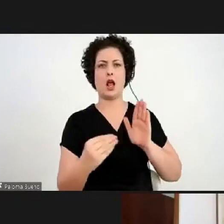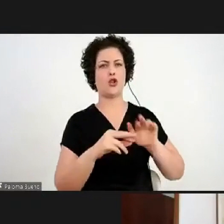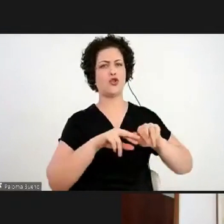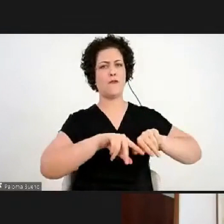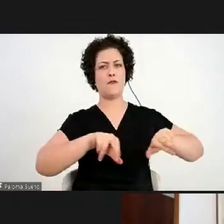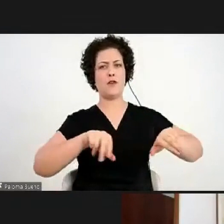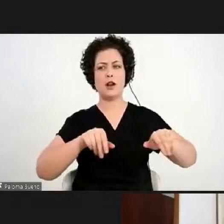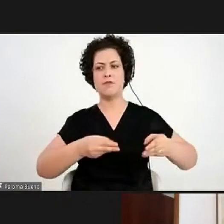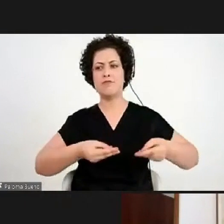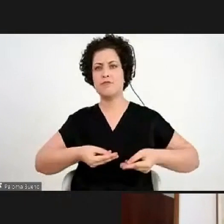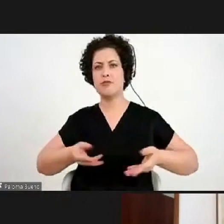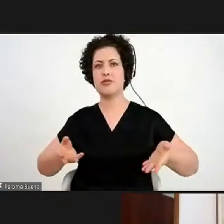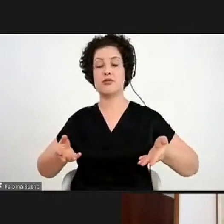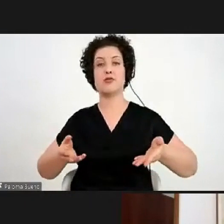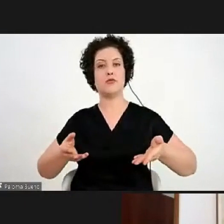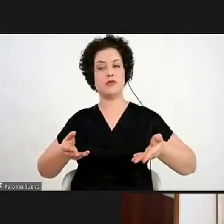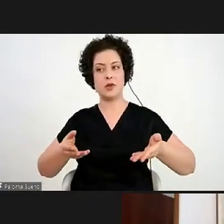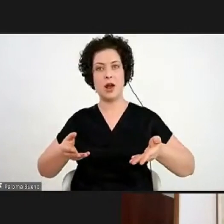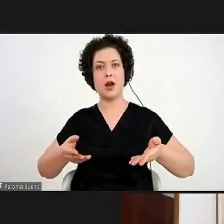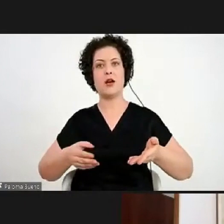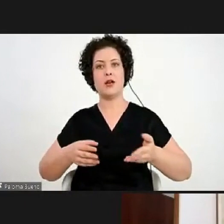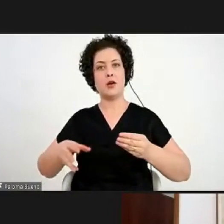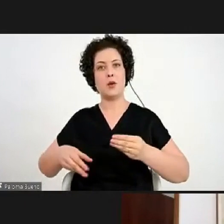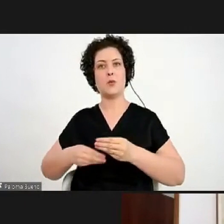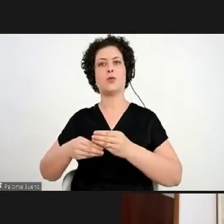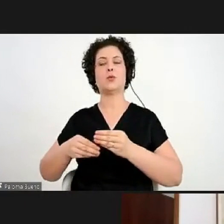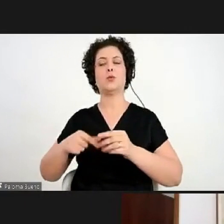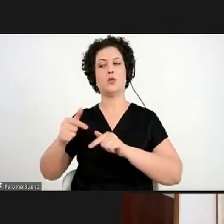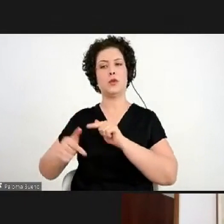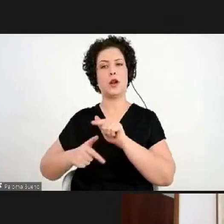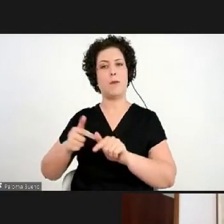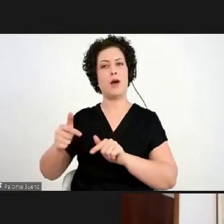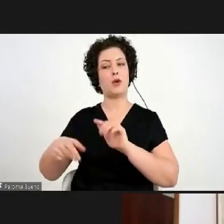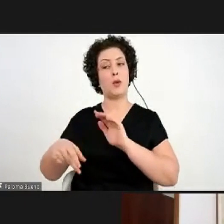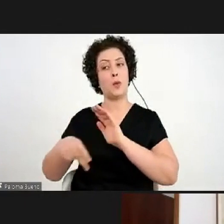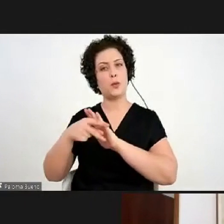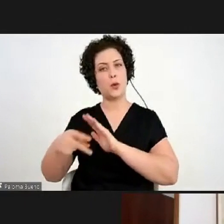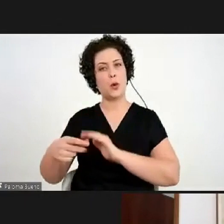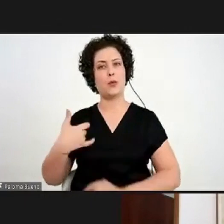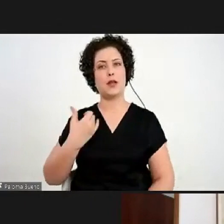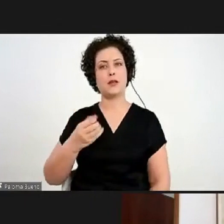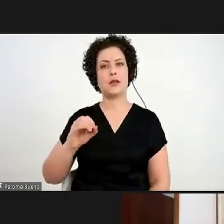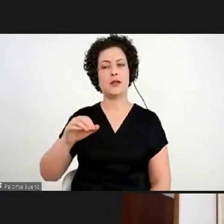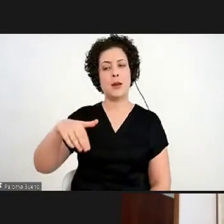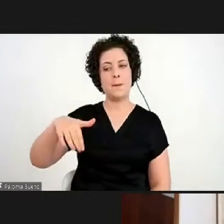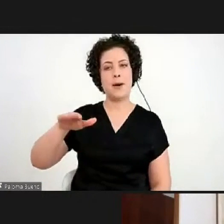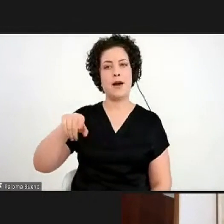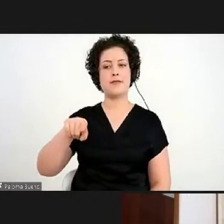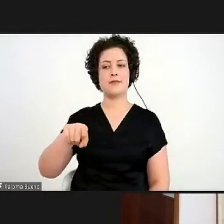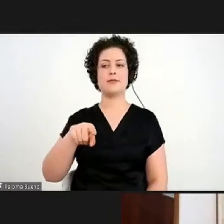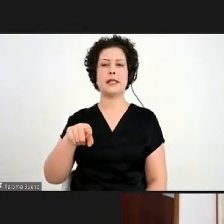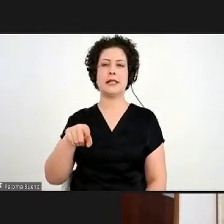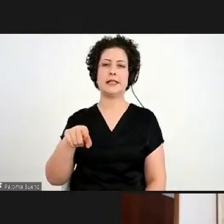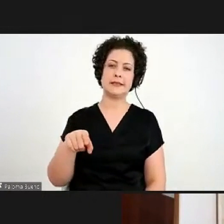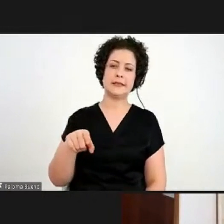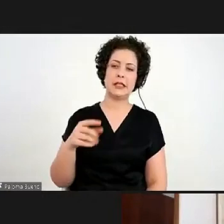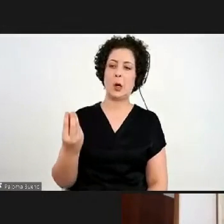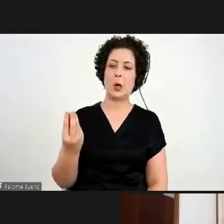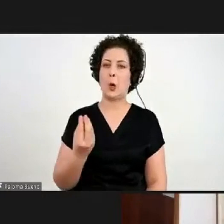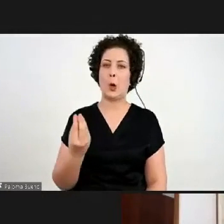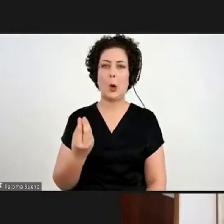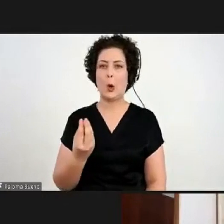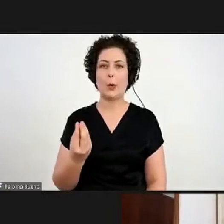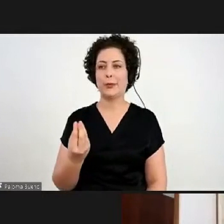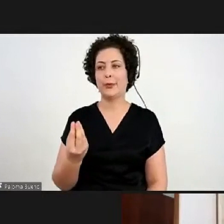alimentam muito o trabalho da pesteridade também, e eu pensei que eu não poderia solicitar que elas tivessem papéis